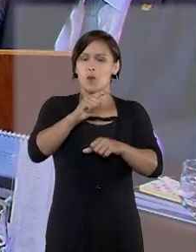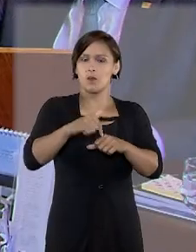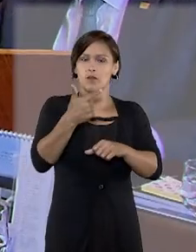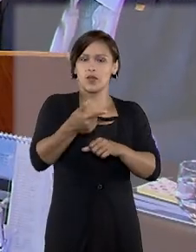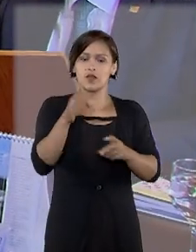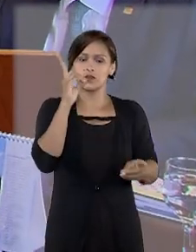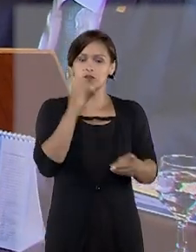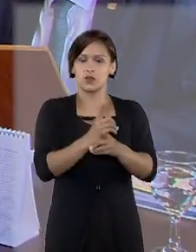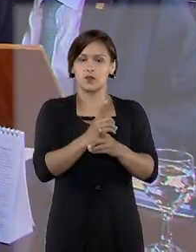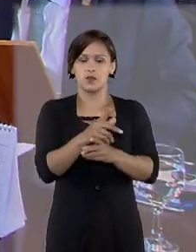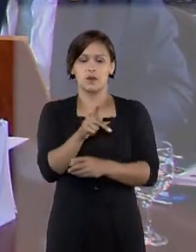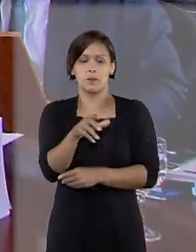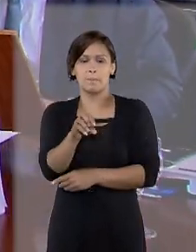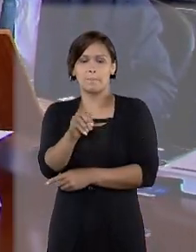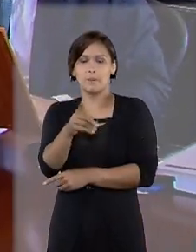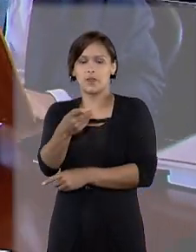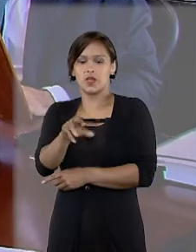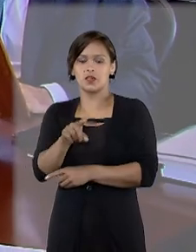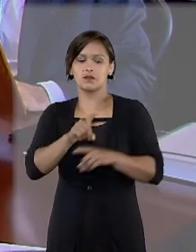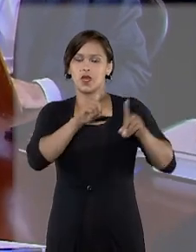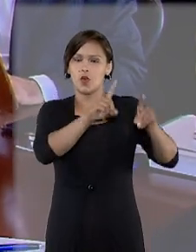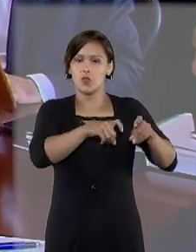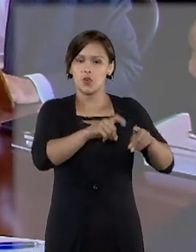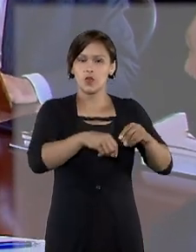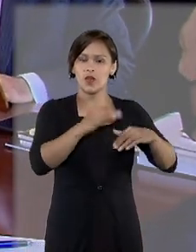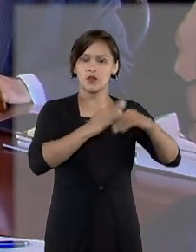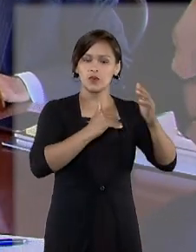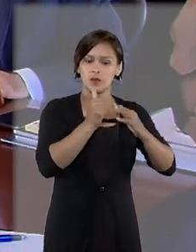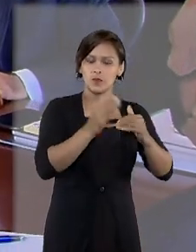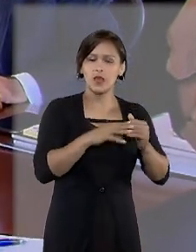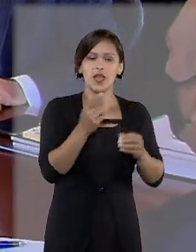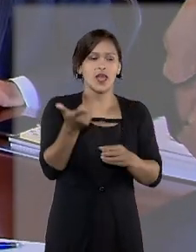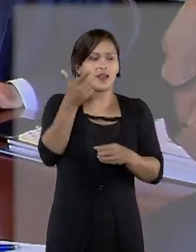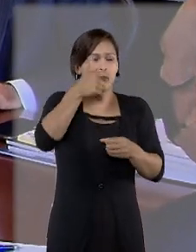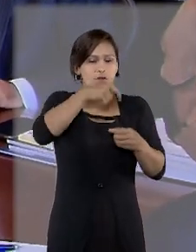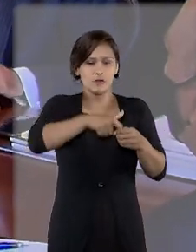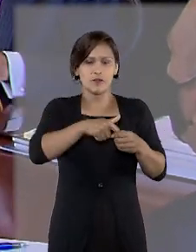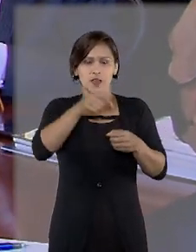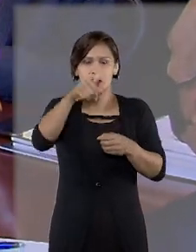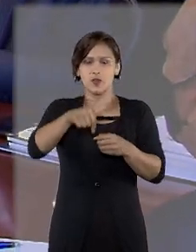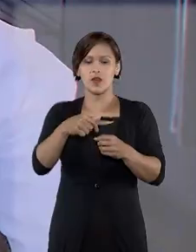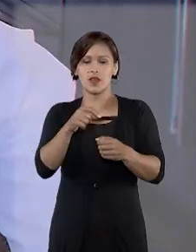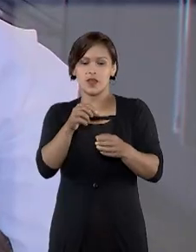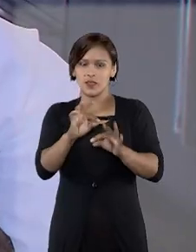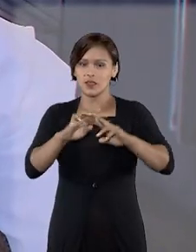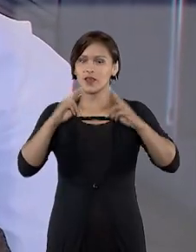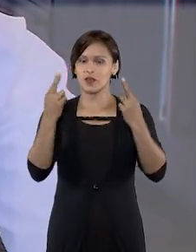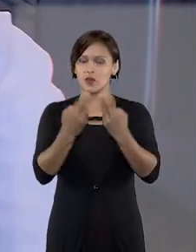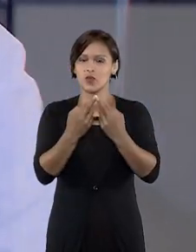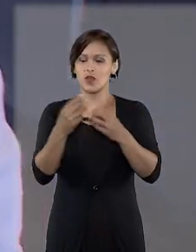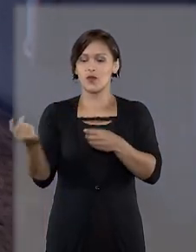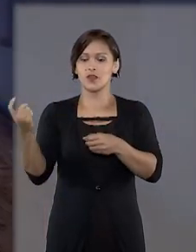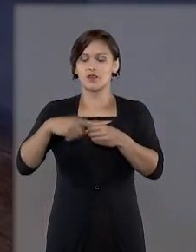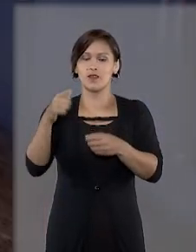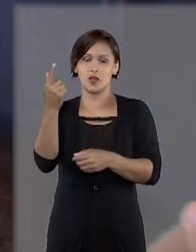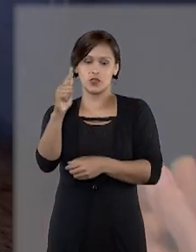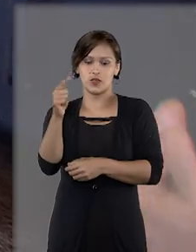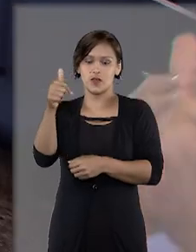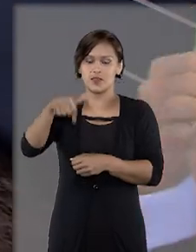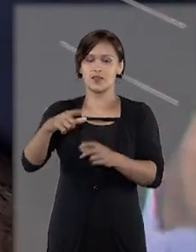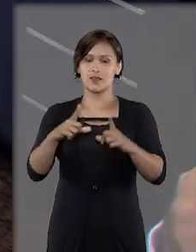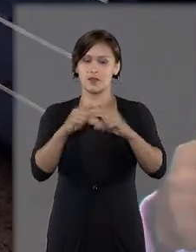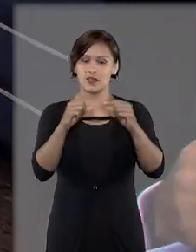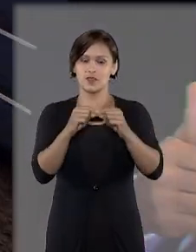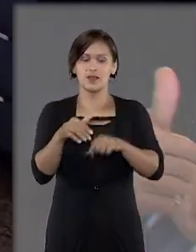Pedro é trabalhador rural e, depois de saber da receptividade e efetividade das primeiras reuniões, veio de Goiás até Brasília para